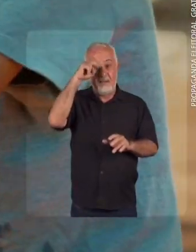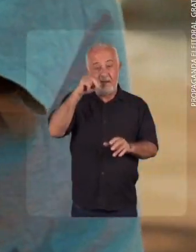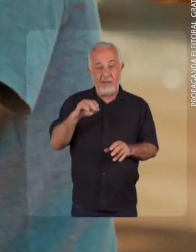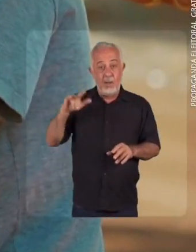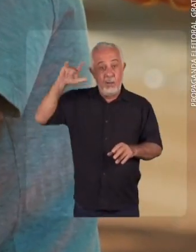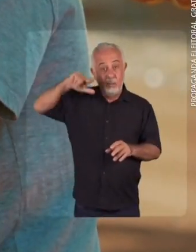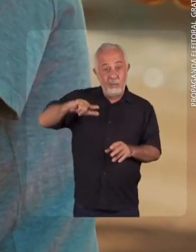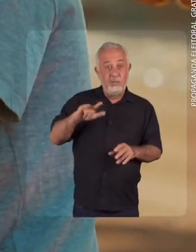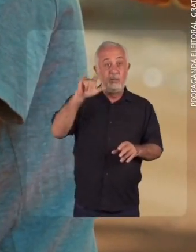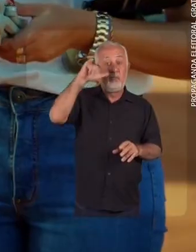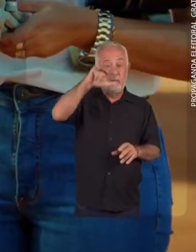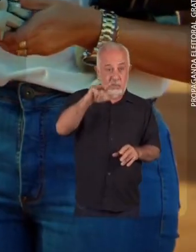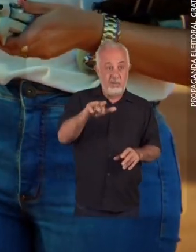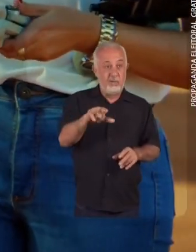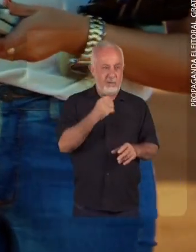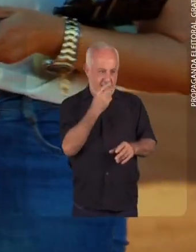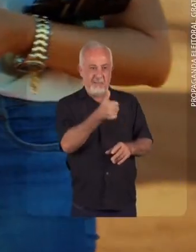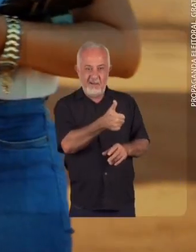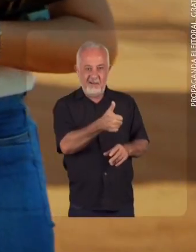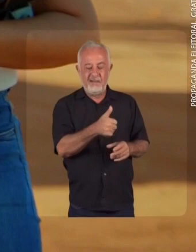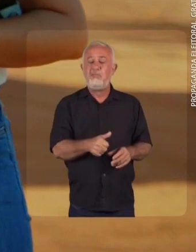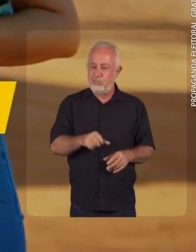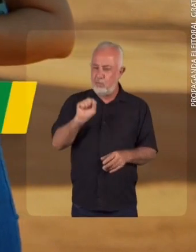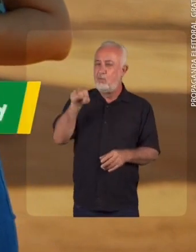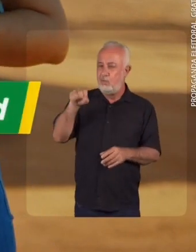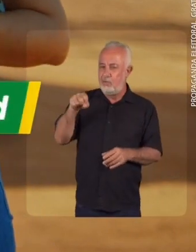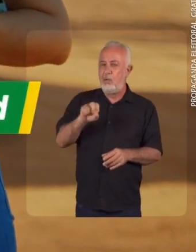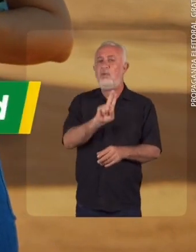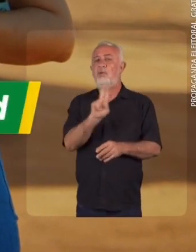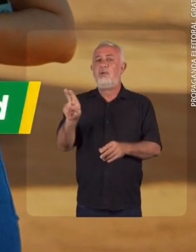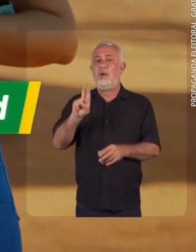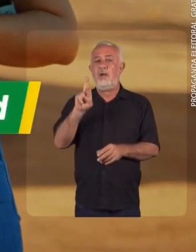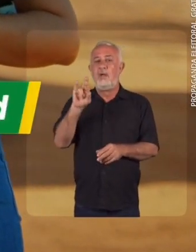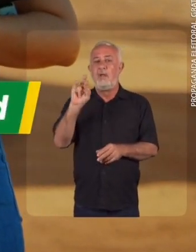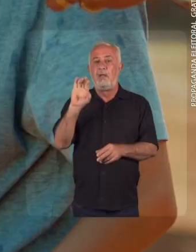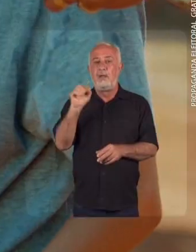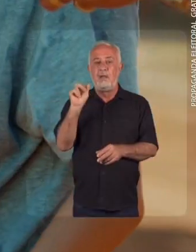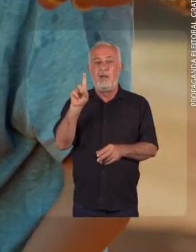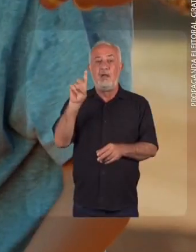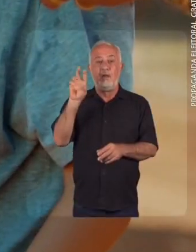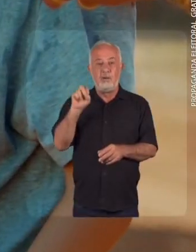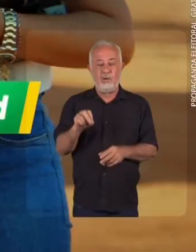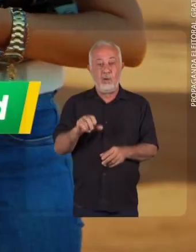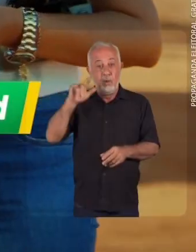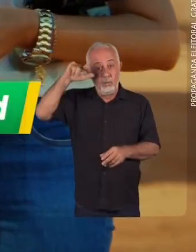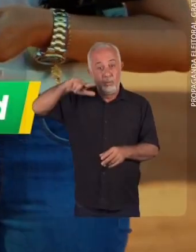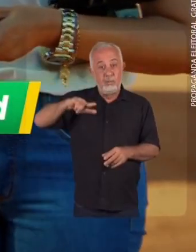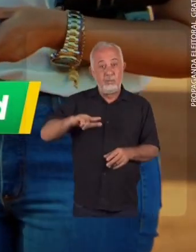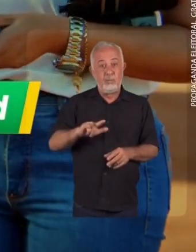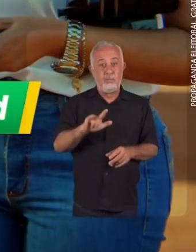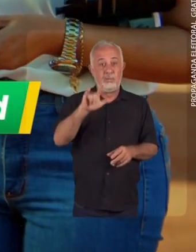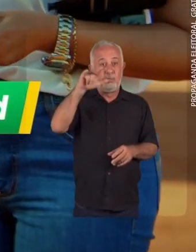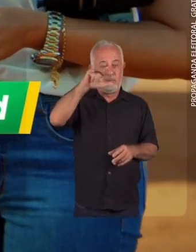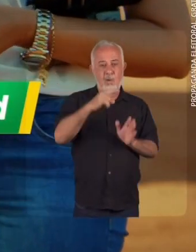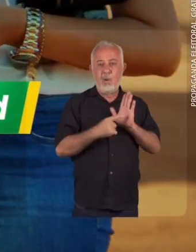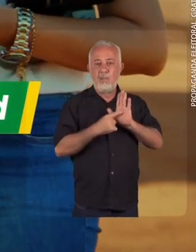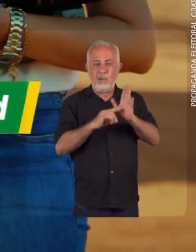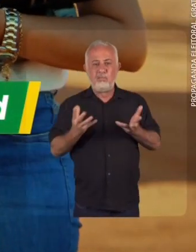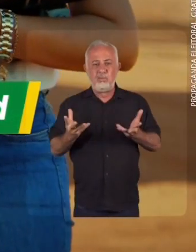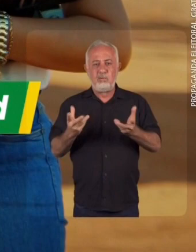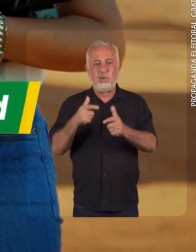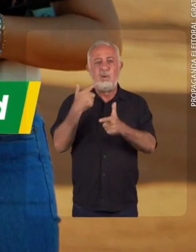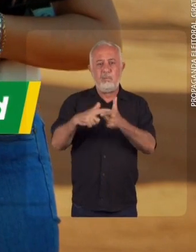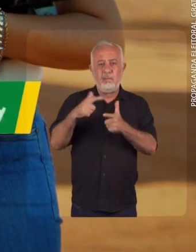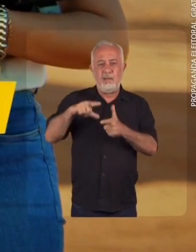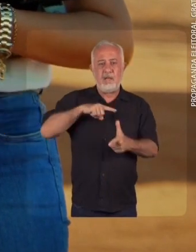Oi, Janad, a vai levantar seu drone? Oi, meu filho, você está bem? Vou sim. Como é que é seu nome? Meu nome é Ricardo. Ricardo, eu vou levantar o drone para